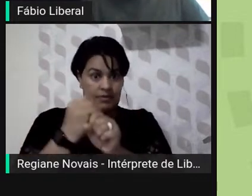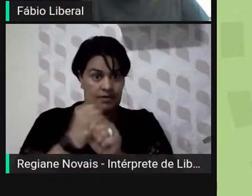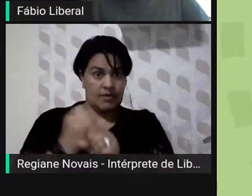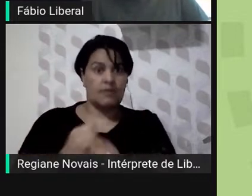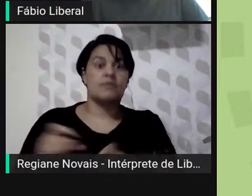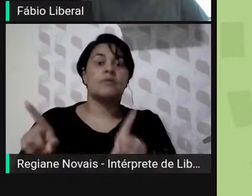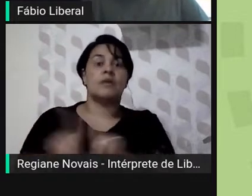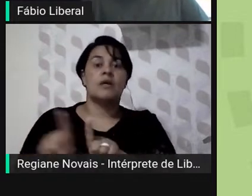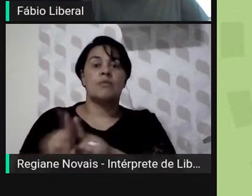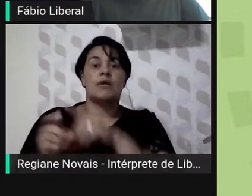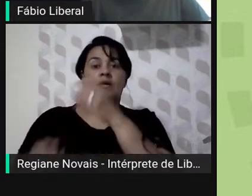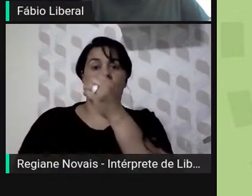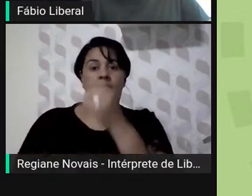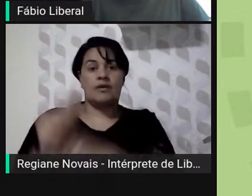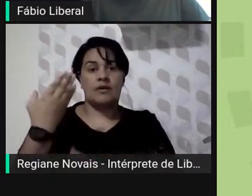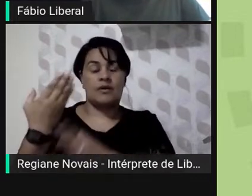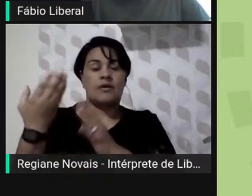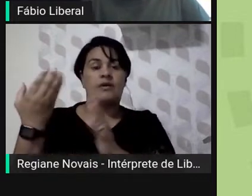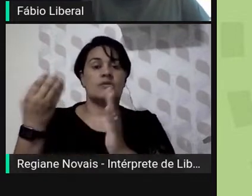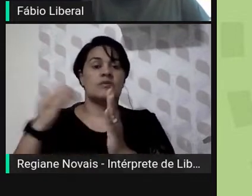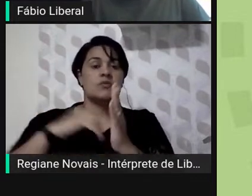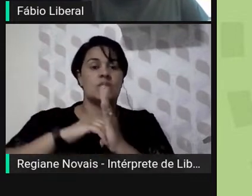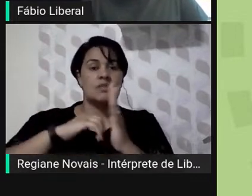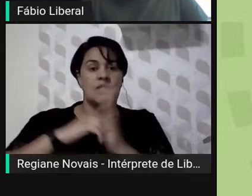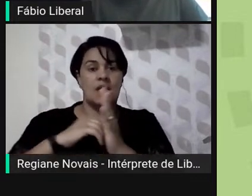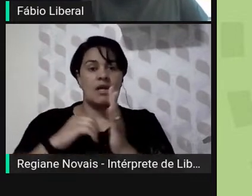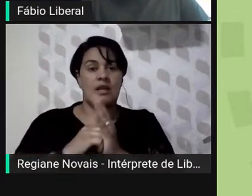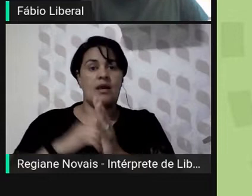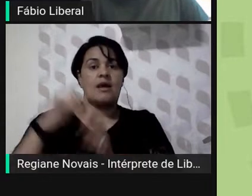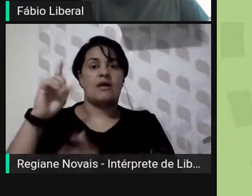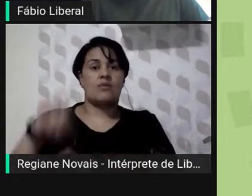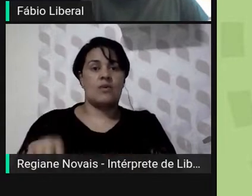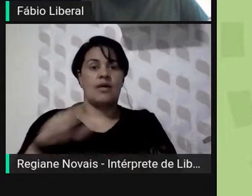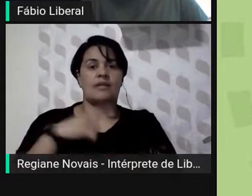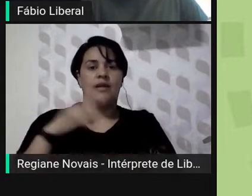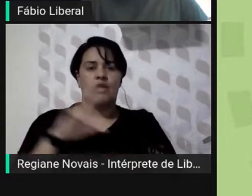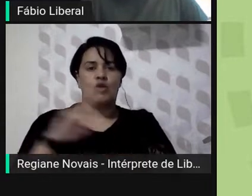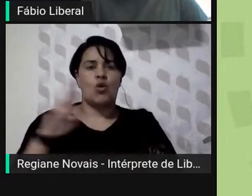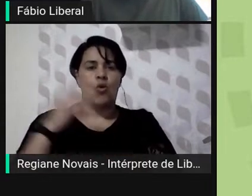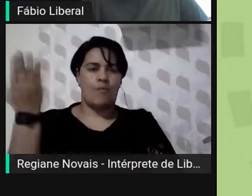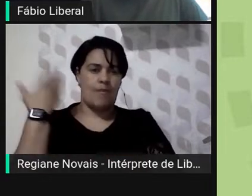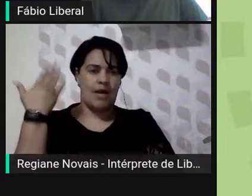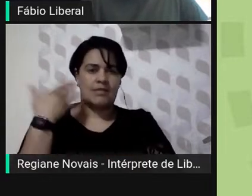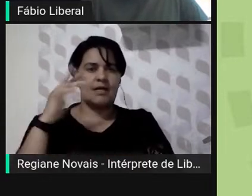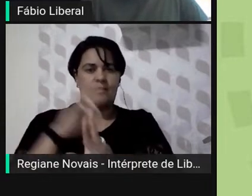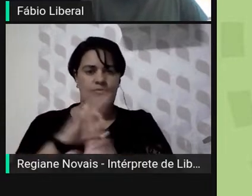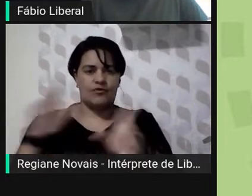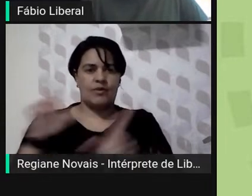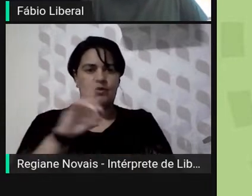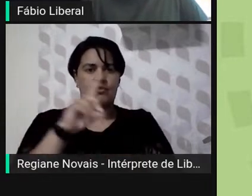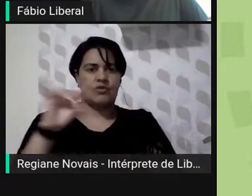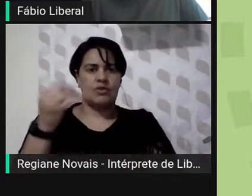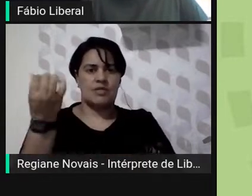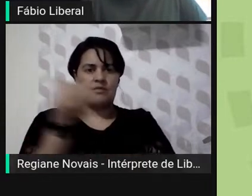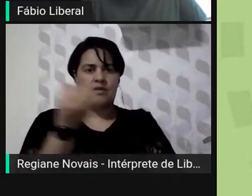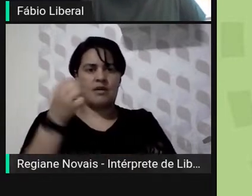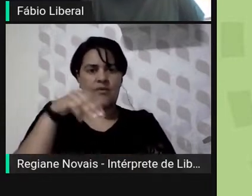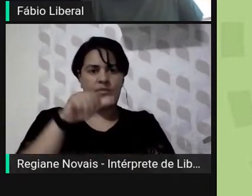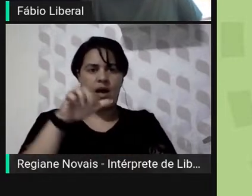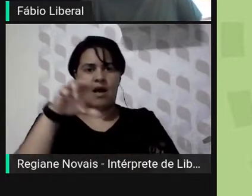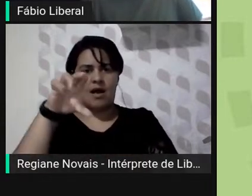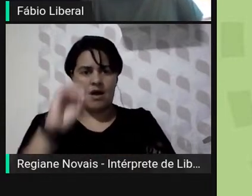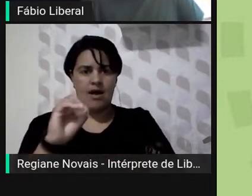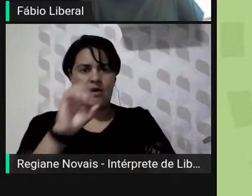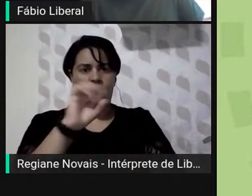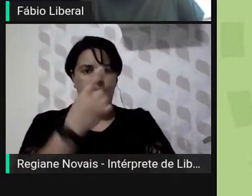Senado ou Câmara dos Senadores do Império do Brasil, como se chamava naquele momento em 6 de maio de 1826. No